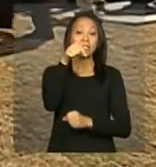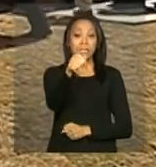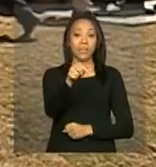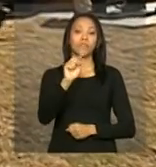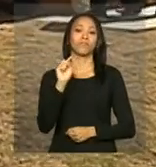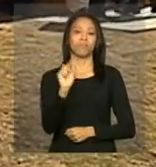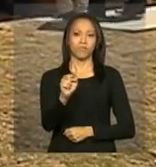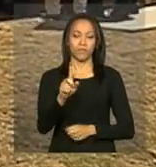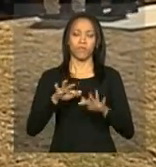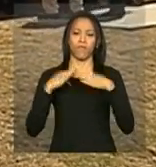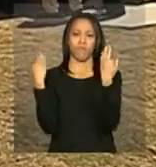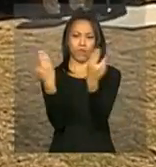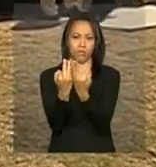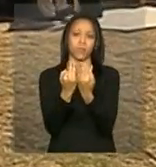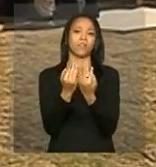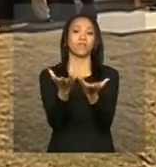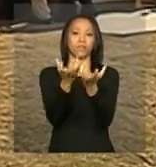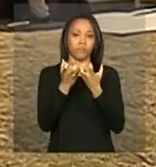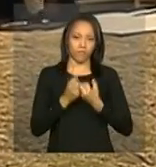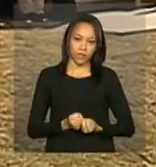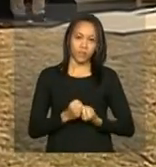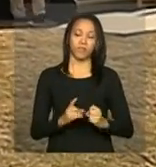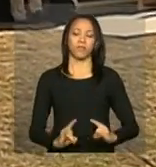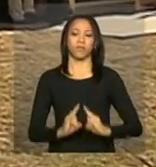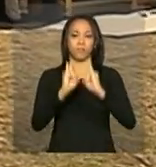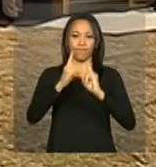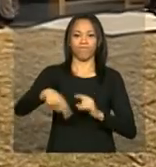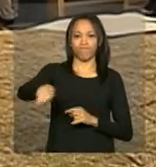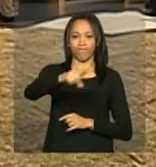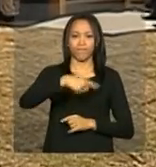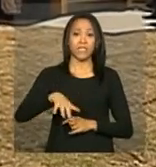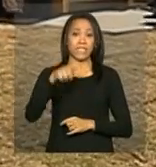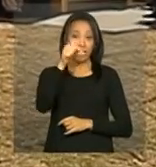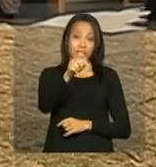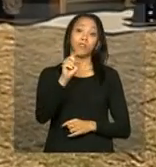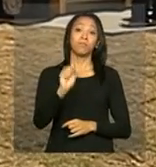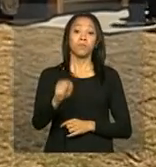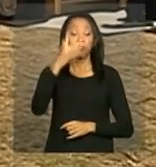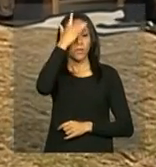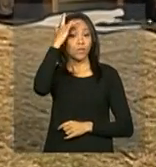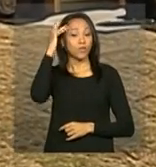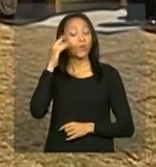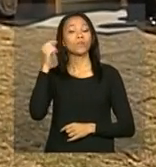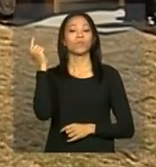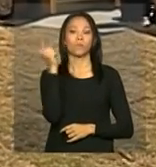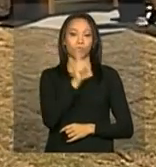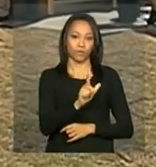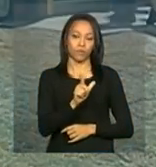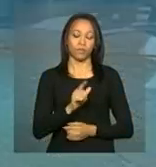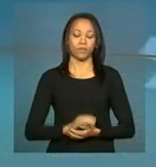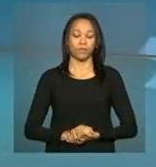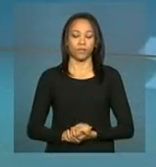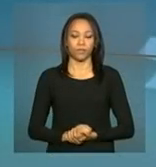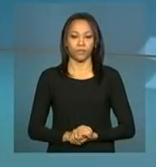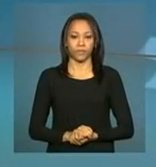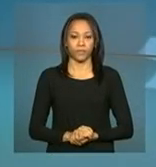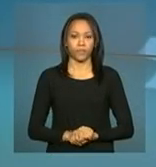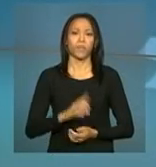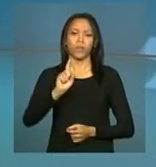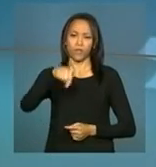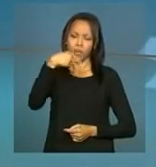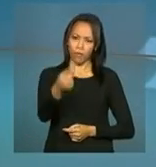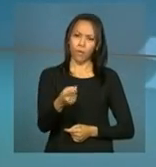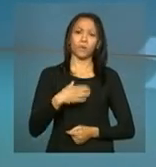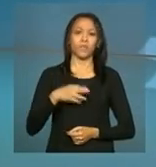beneficiadas com a entrega desses apartamentos. 7 mil pessoas beneficiadas com a entrega desses apartamentos. E logo